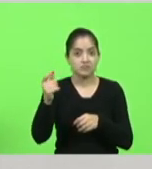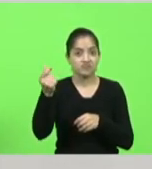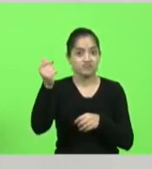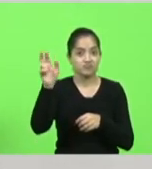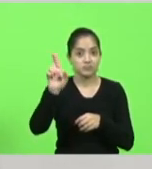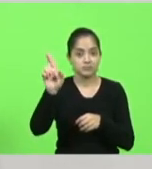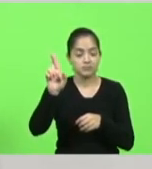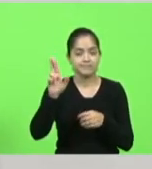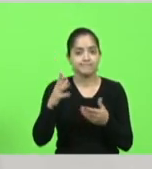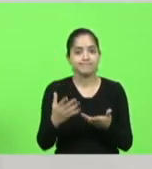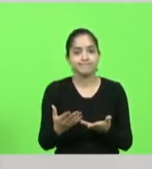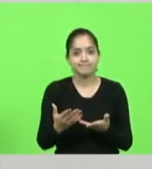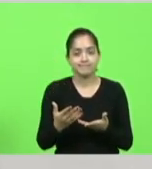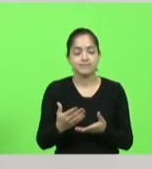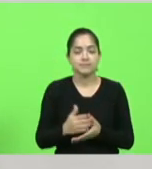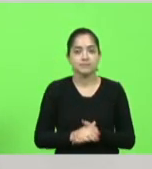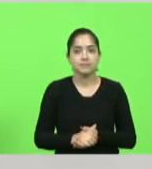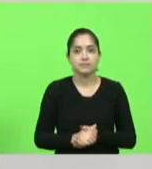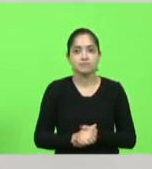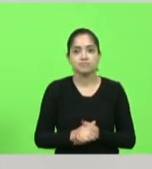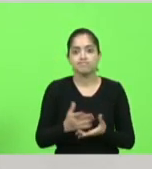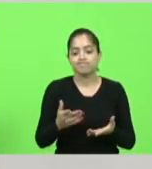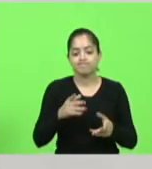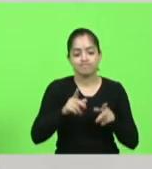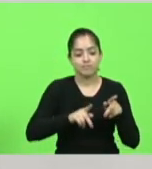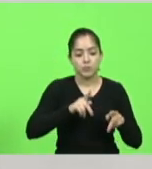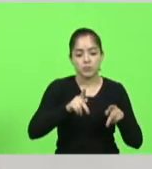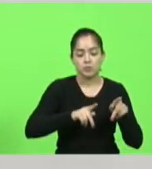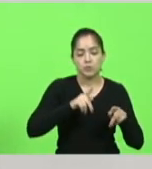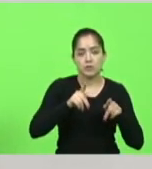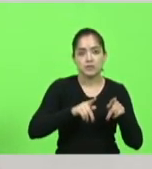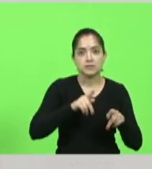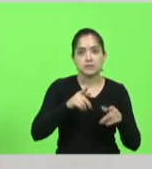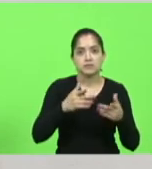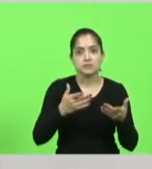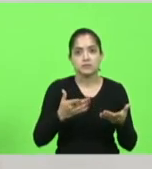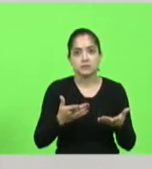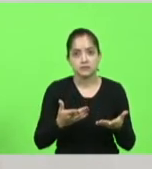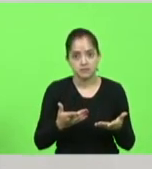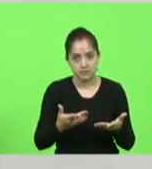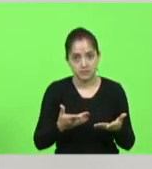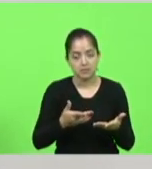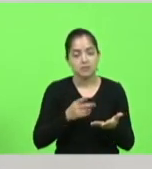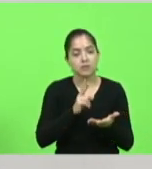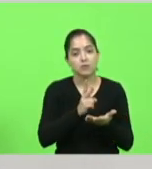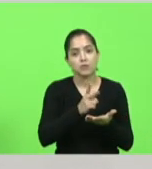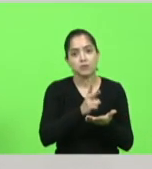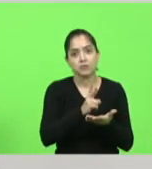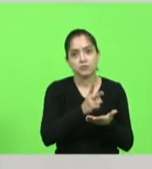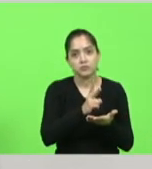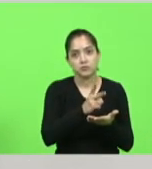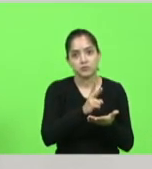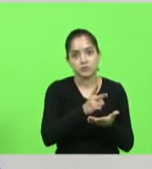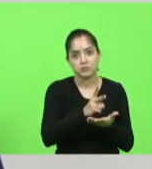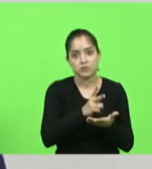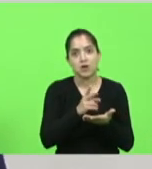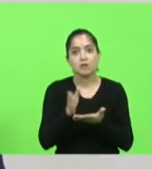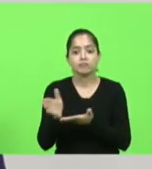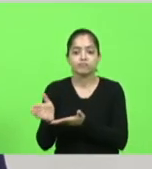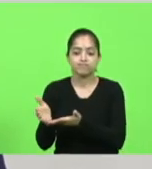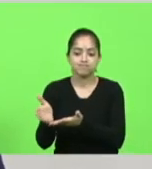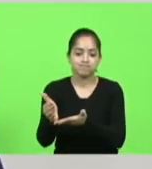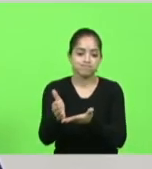não tem como a população catarinense continuar arrecadando